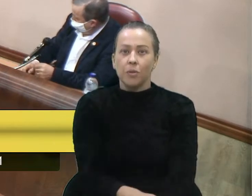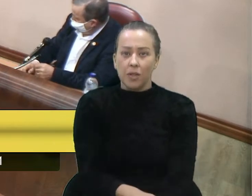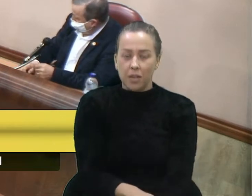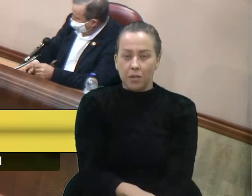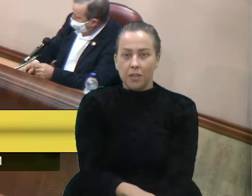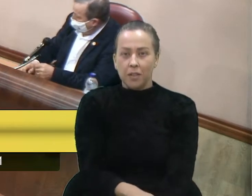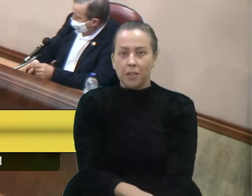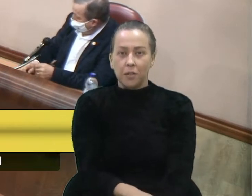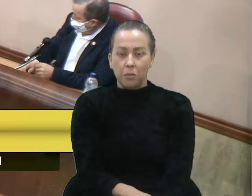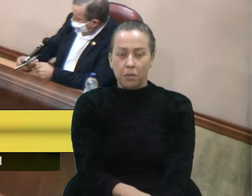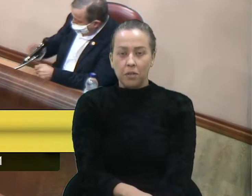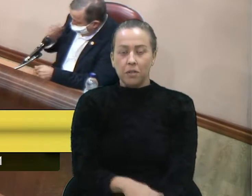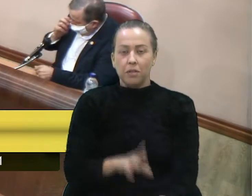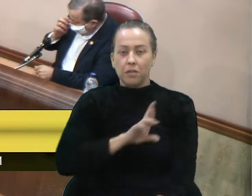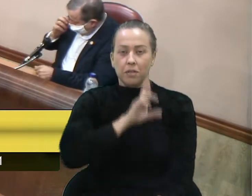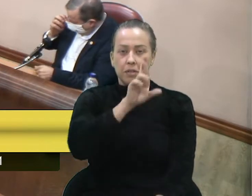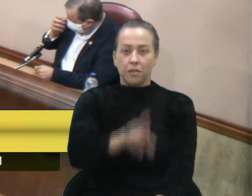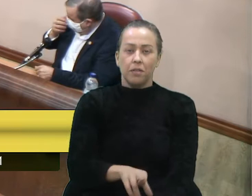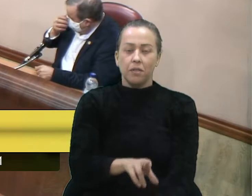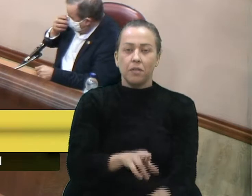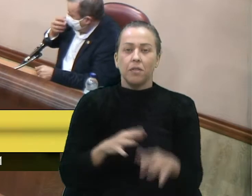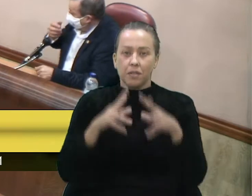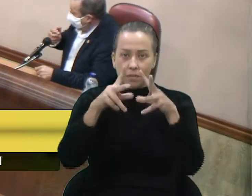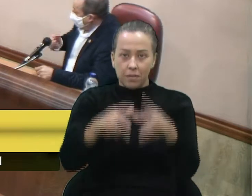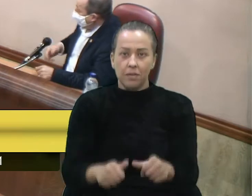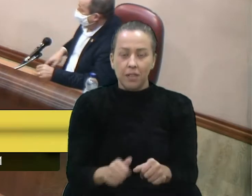da sua representação por essa casa.